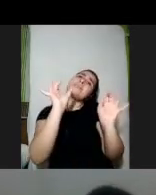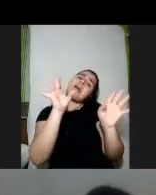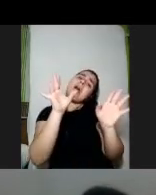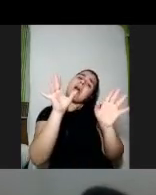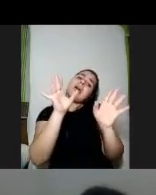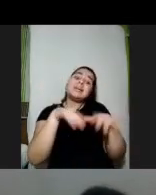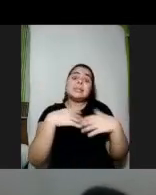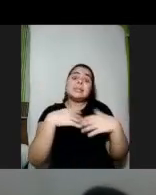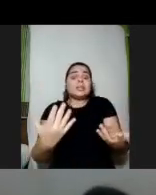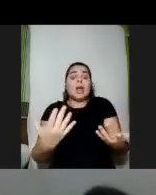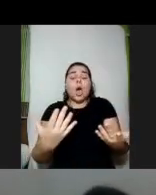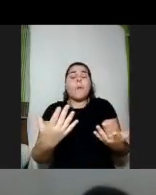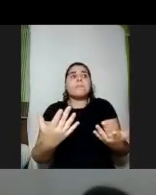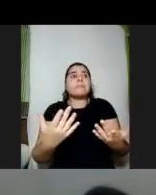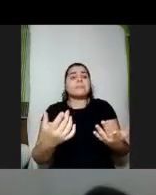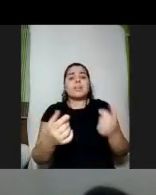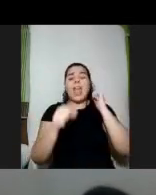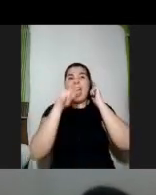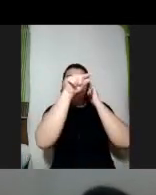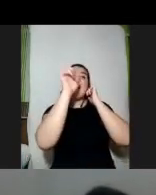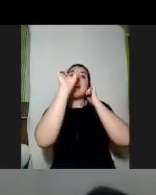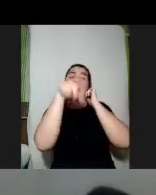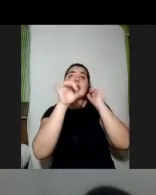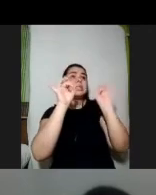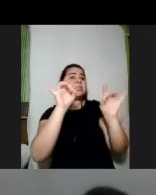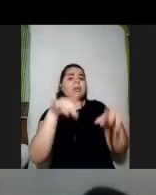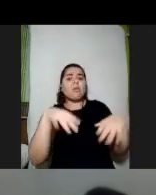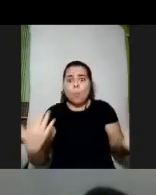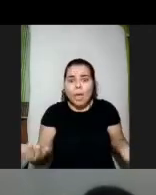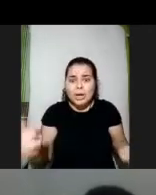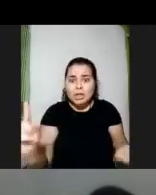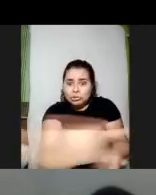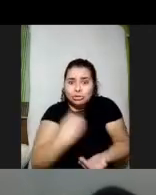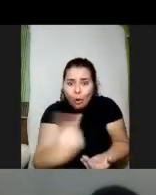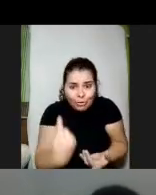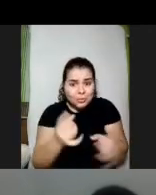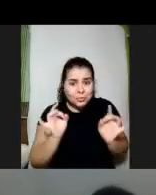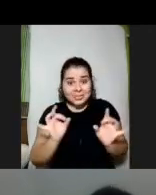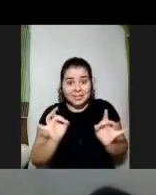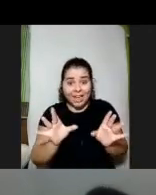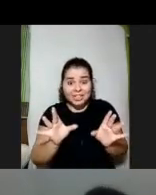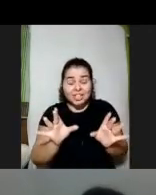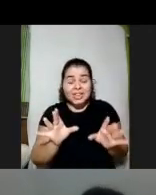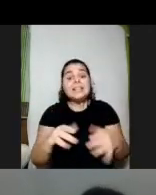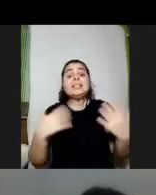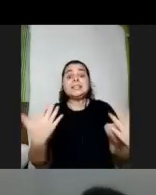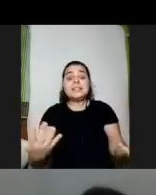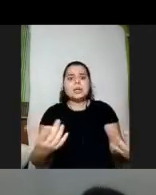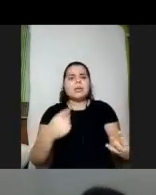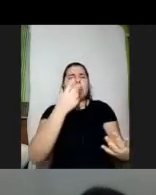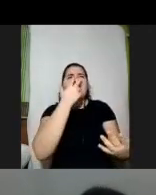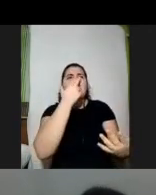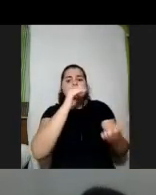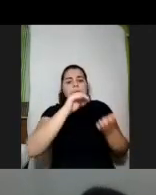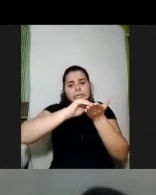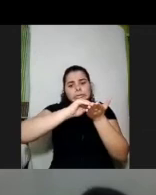desumaniza porque na hora que a gente fala ela é especial quem não é especial né então na hora que a gente fala não ela é especial você tira essa pessoa